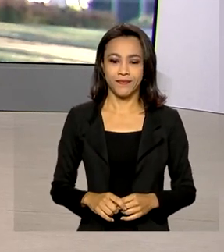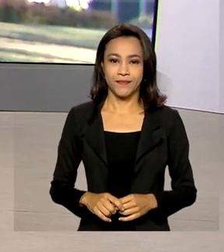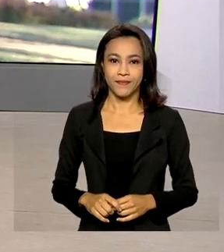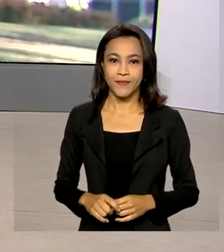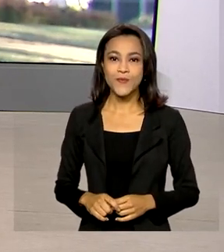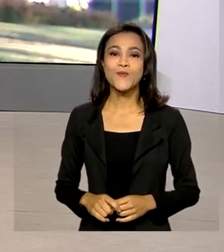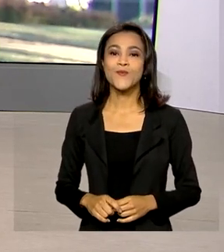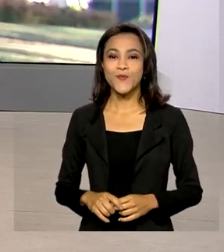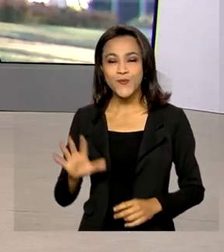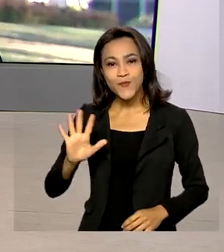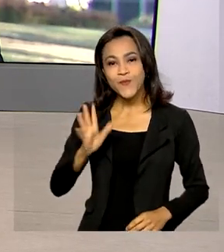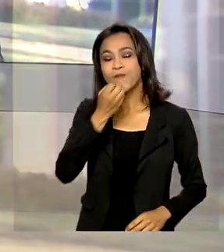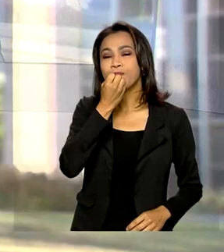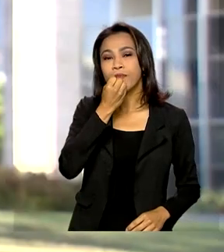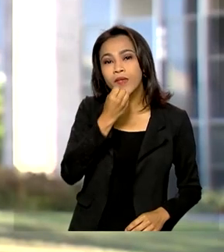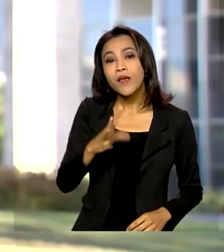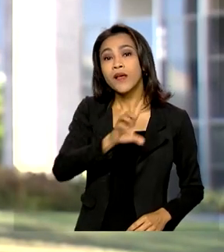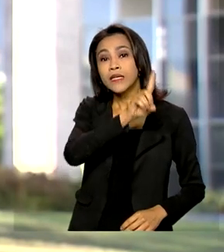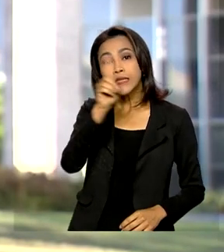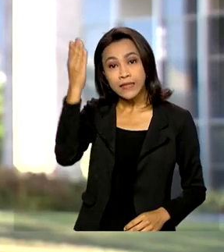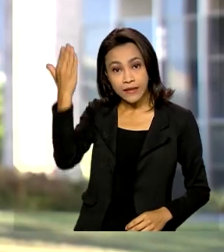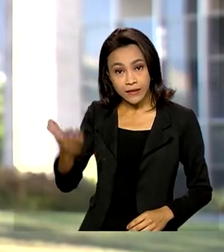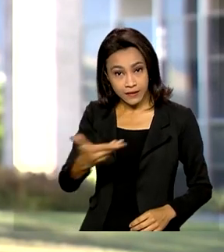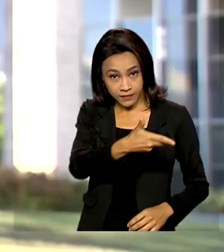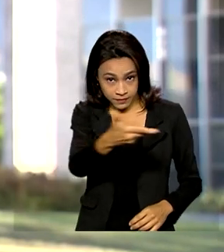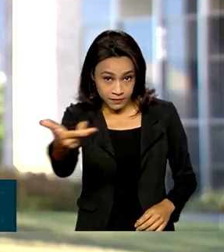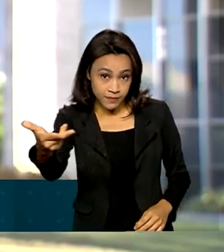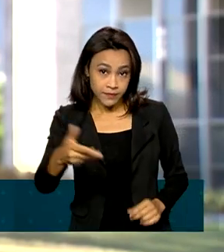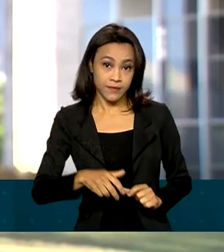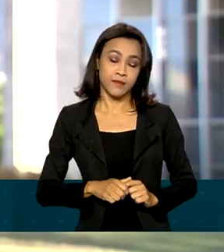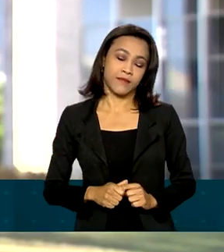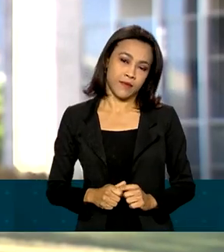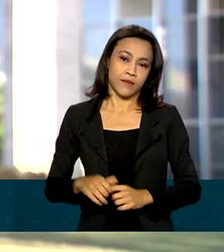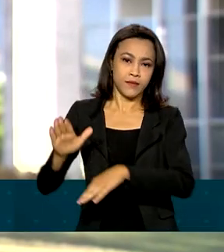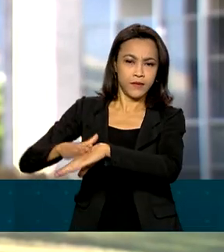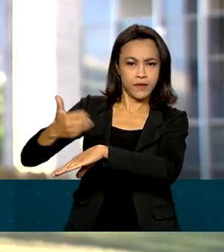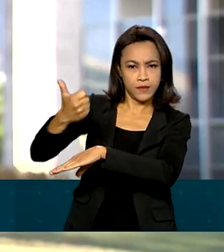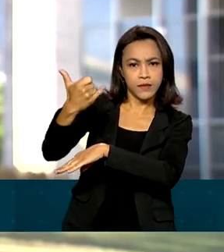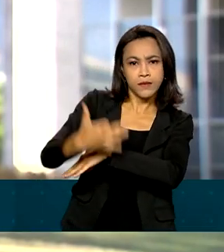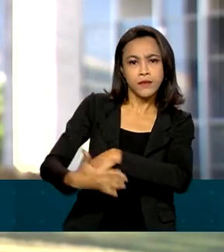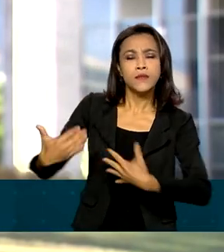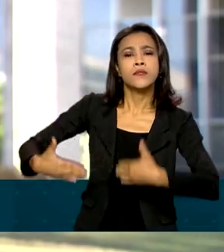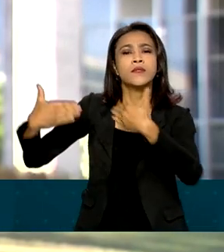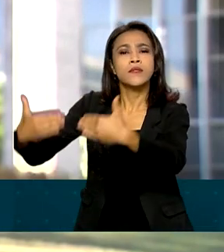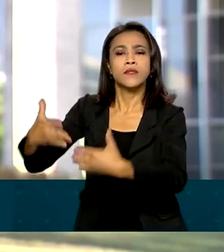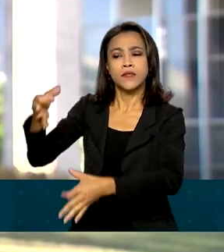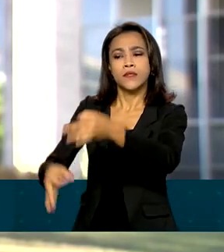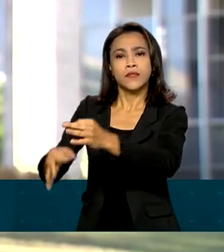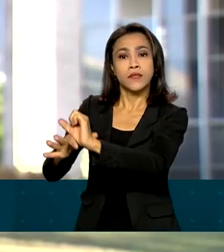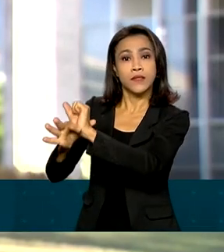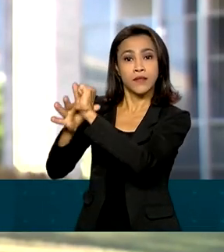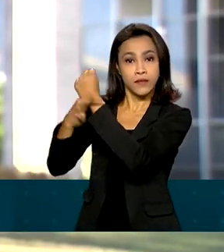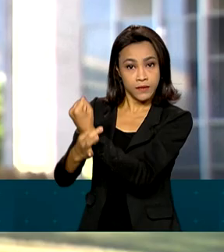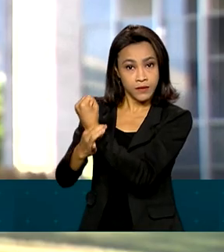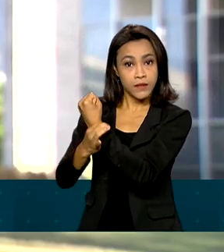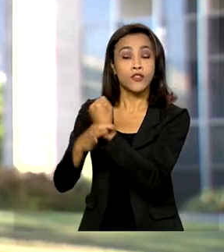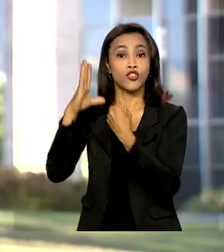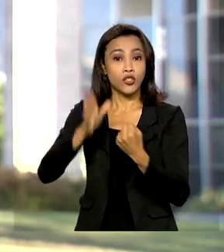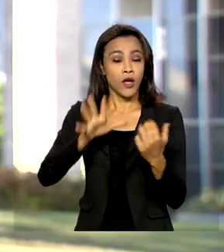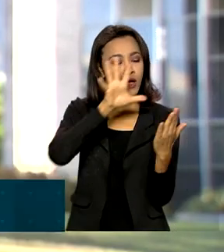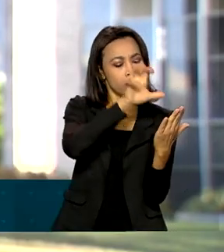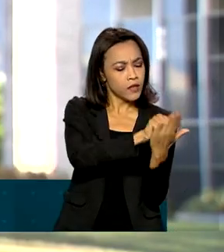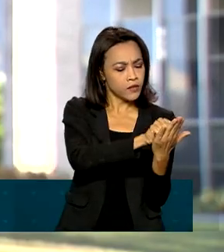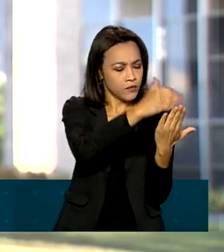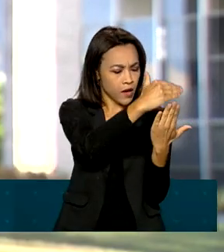Oi Renata, bom dia pra você e bom dia a todos. Olha, segundo o Ministério da Justiça e Segurança Pública, foi registrada uma